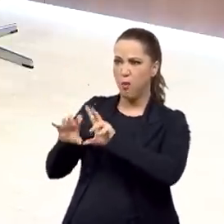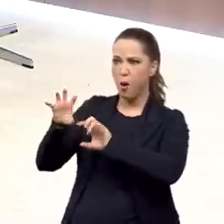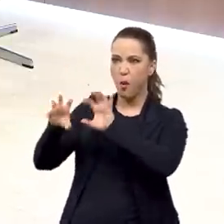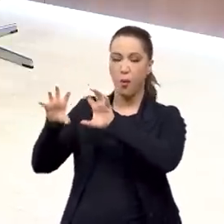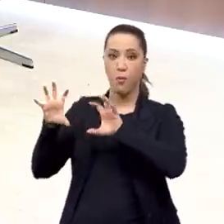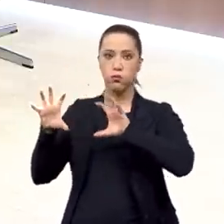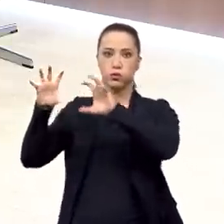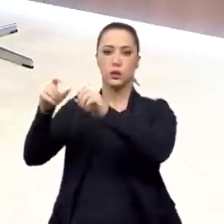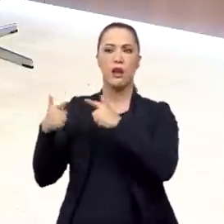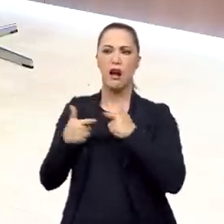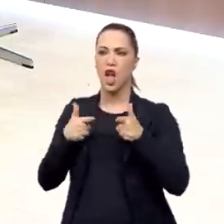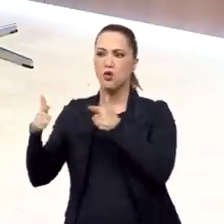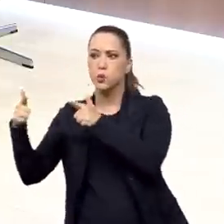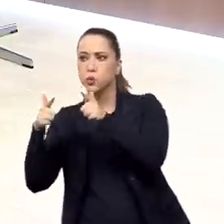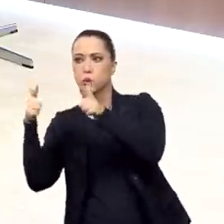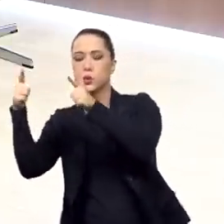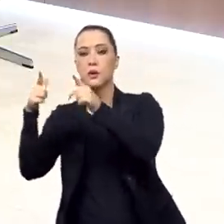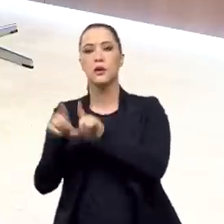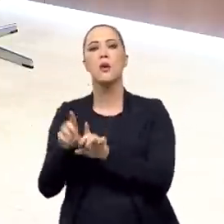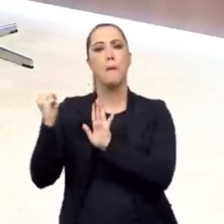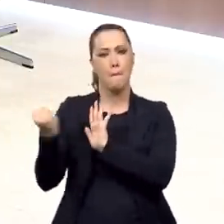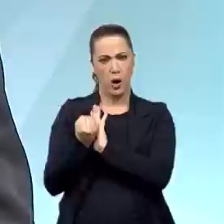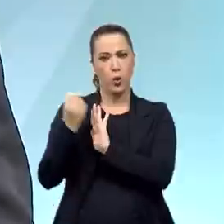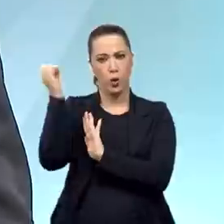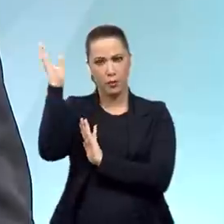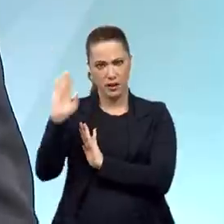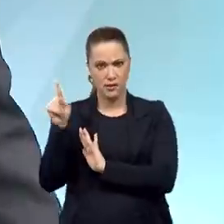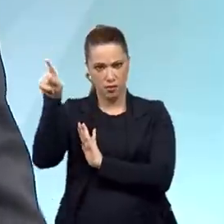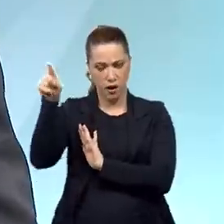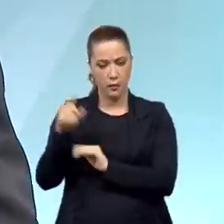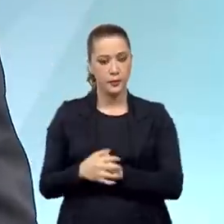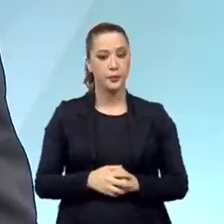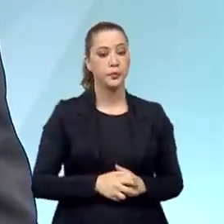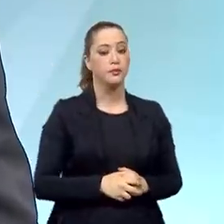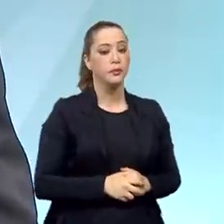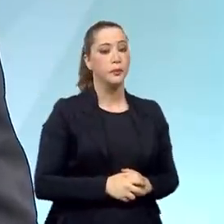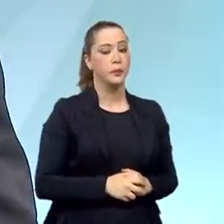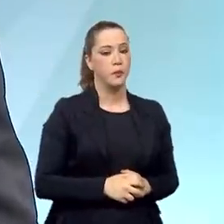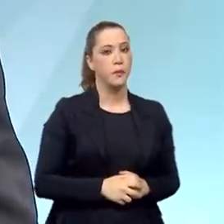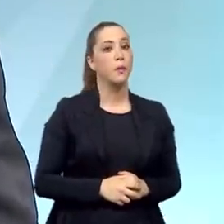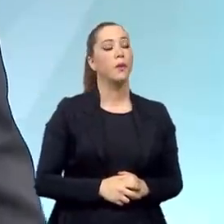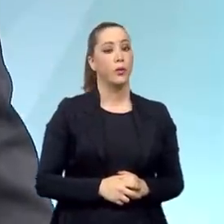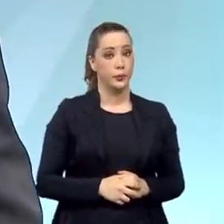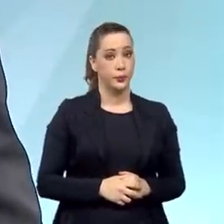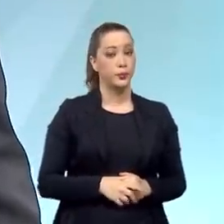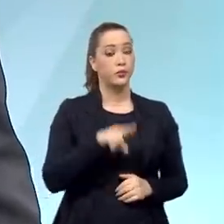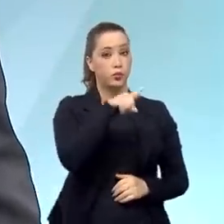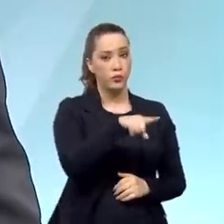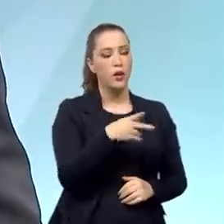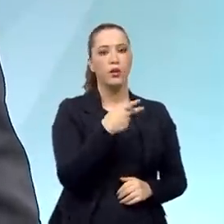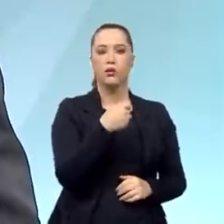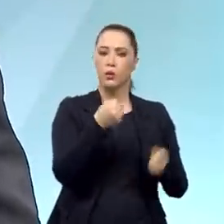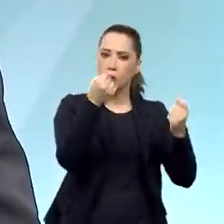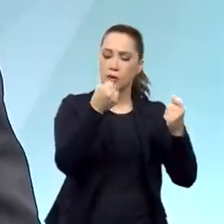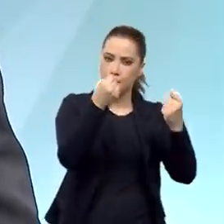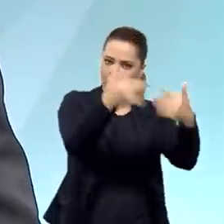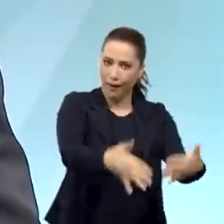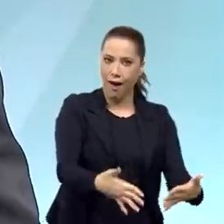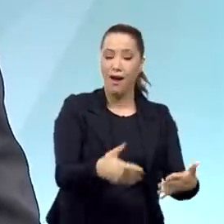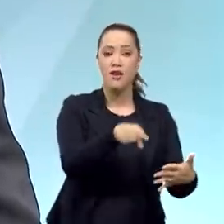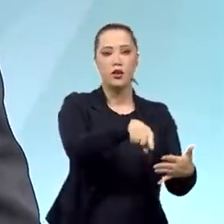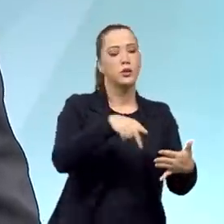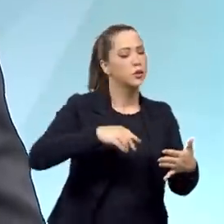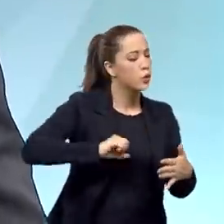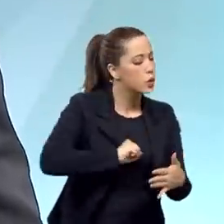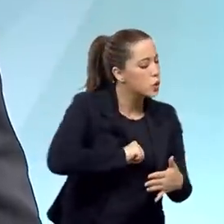o marco da participação brasileira na Segunda Guerra Mundial. Vou começar respondendo que, de fato, foi um marco de esforço e